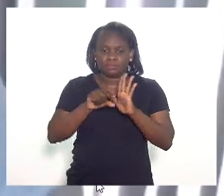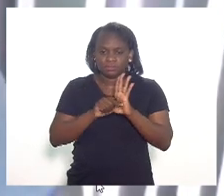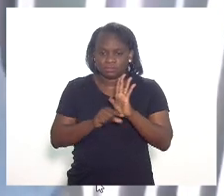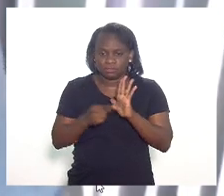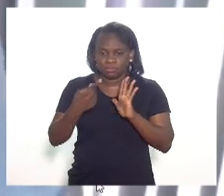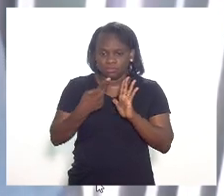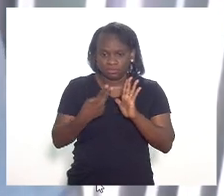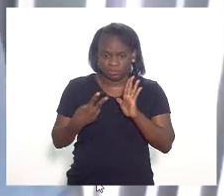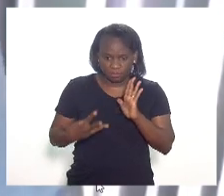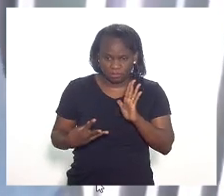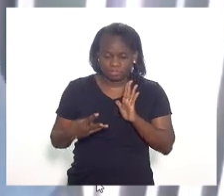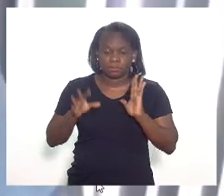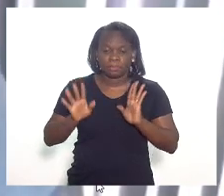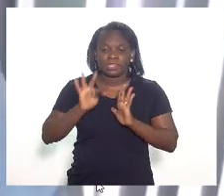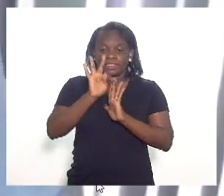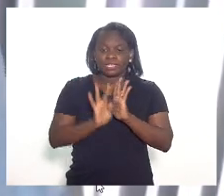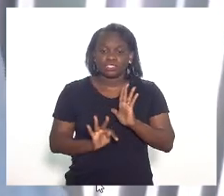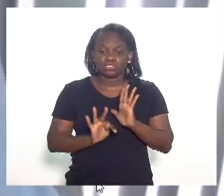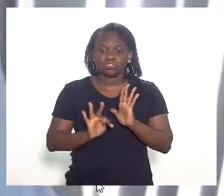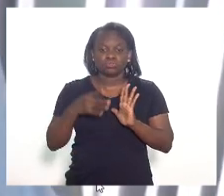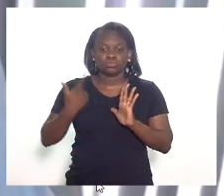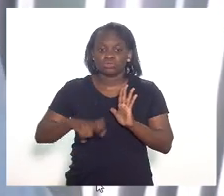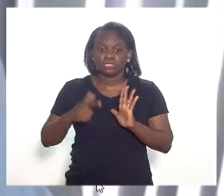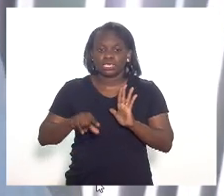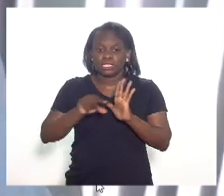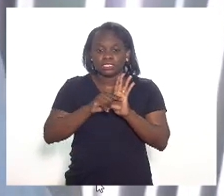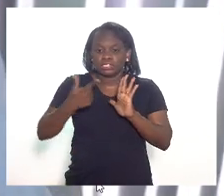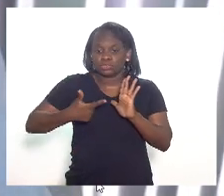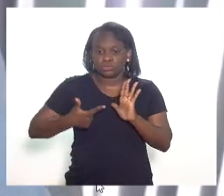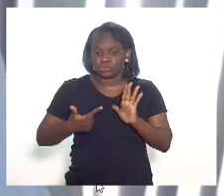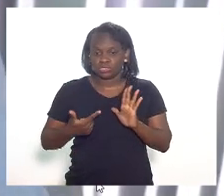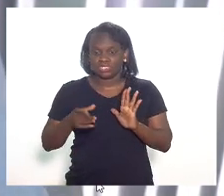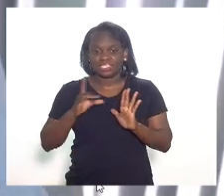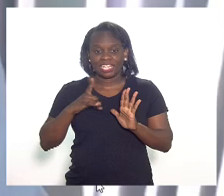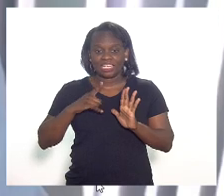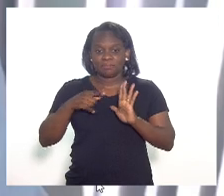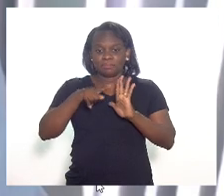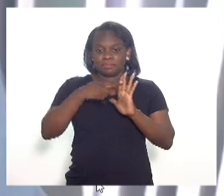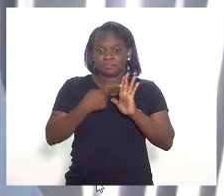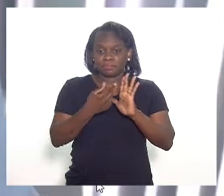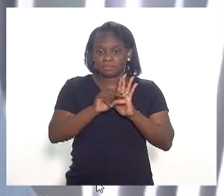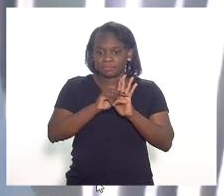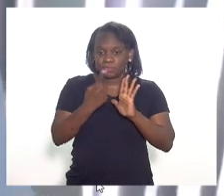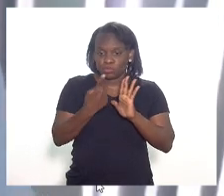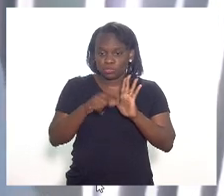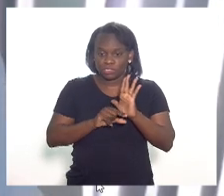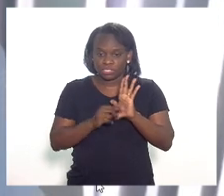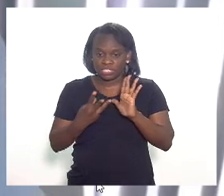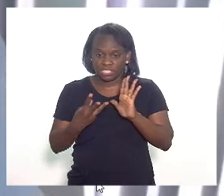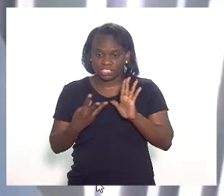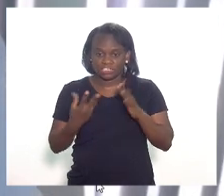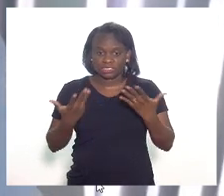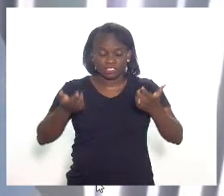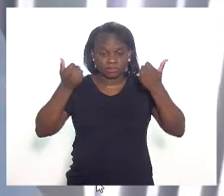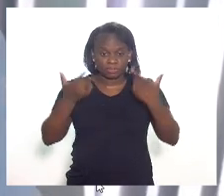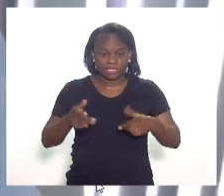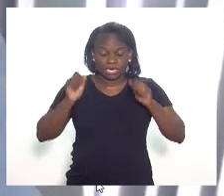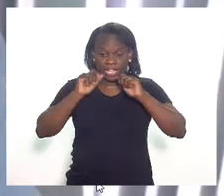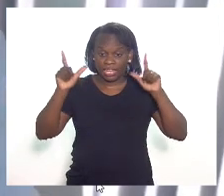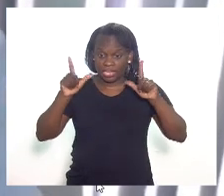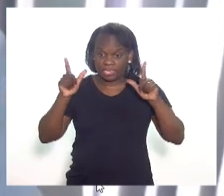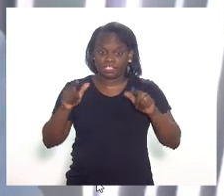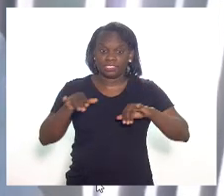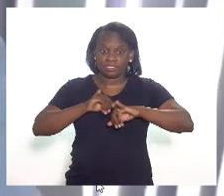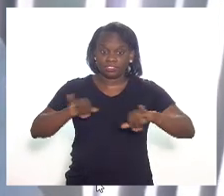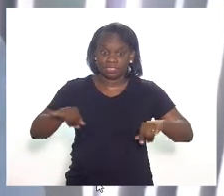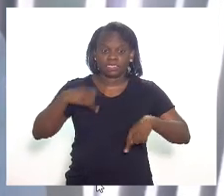3º. Só que no texto, não tem parágrafo 2º, só tem o 1º e o 3º. Então, fazer esse alerta para quando chegar ao